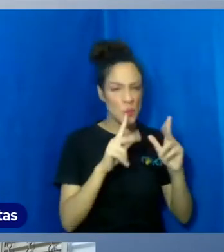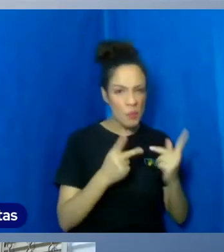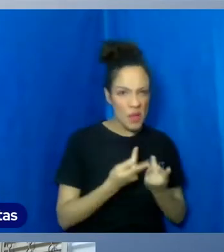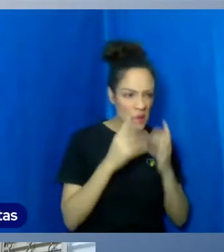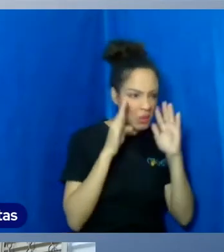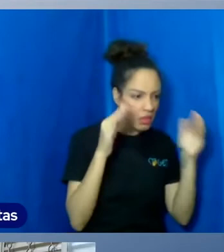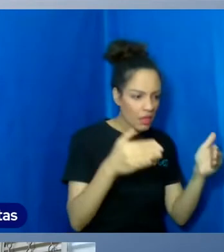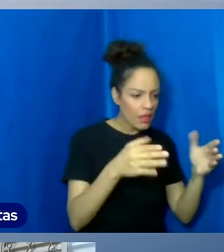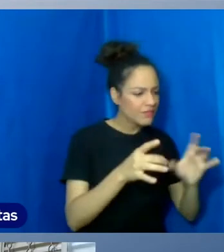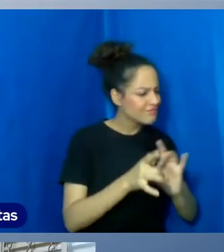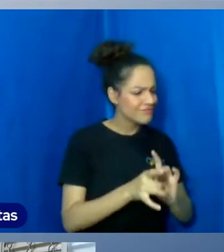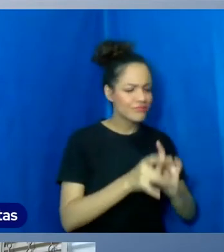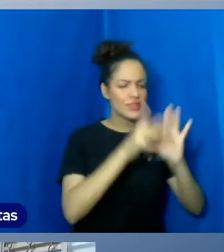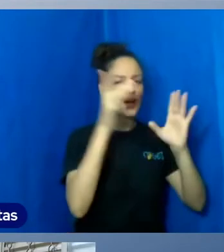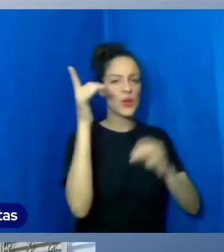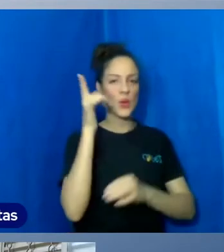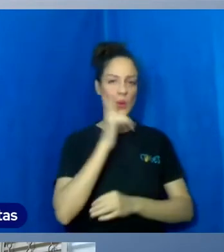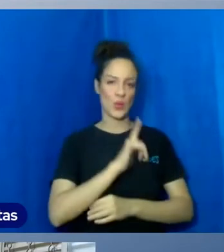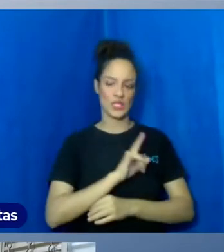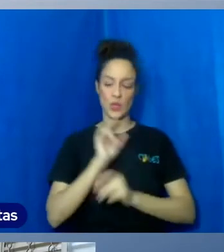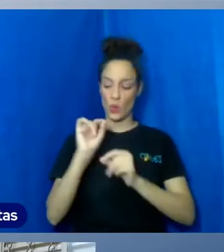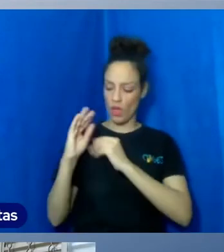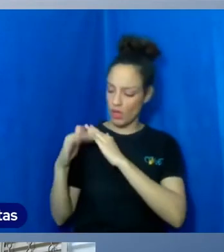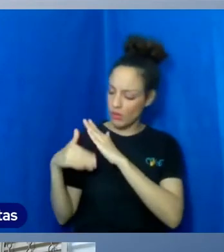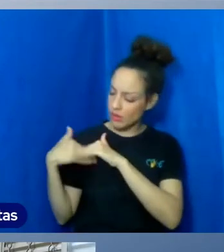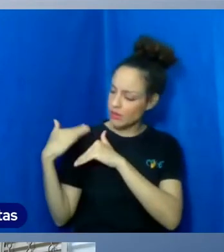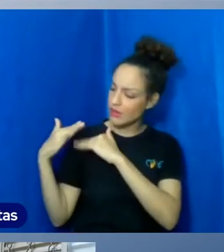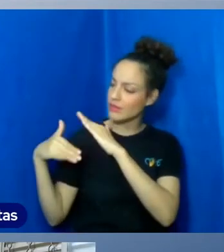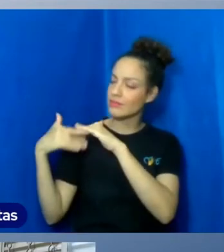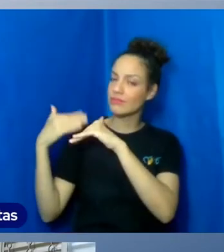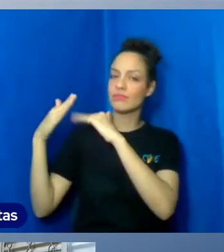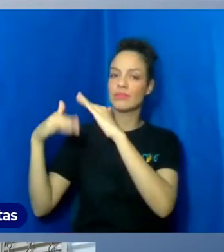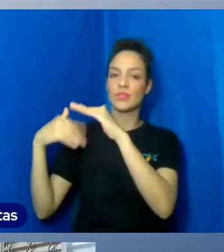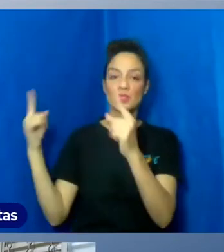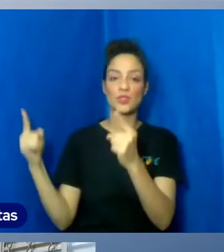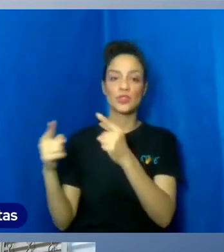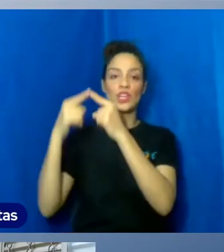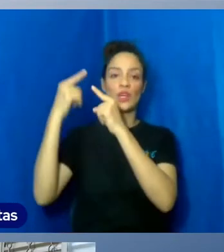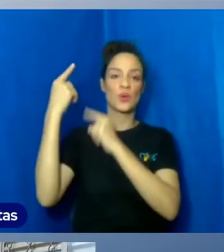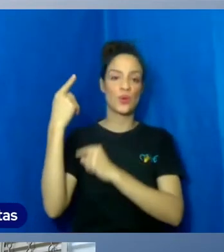direção da minha integração com os propósitos superiores da vida.